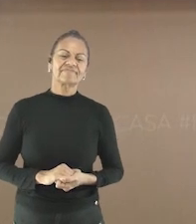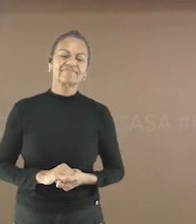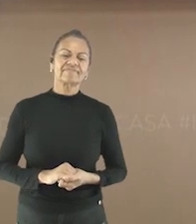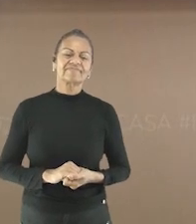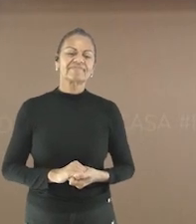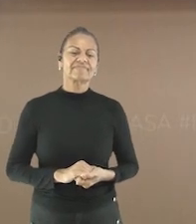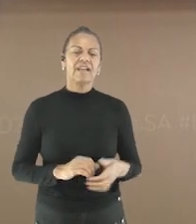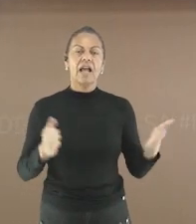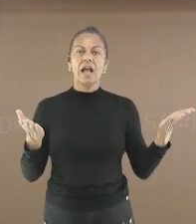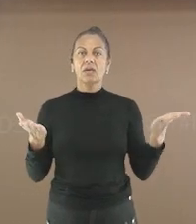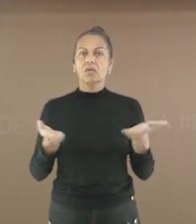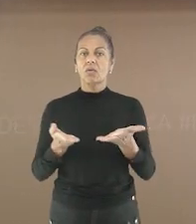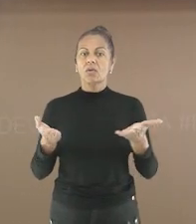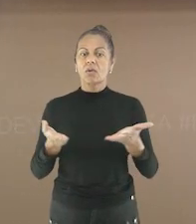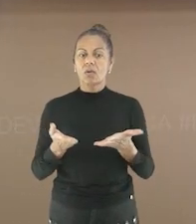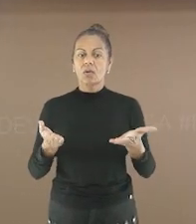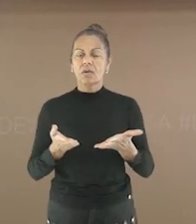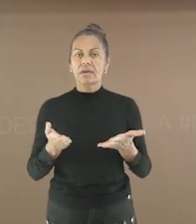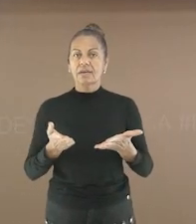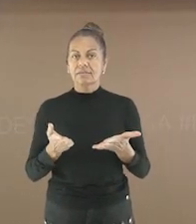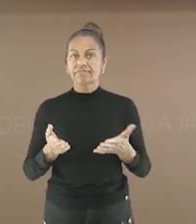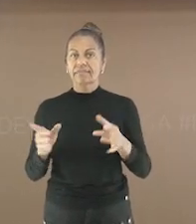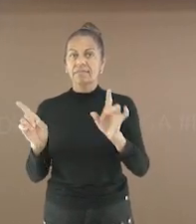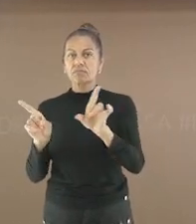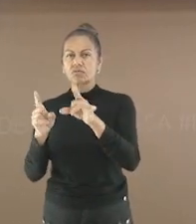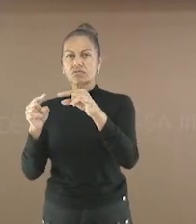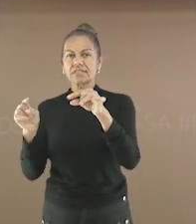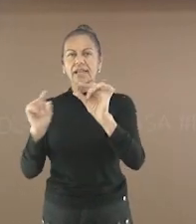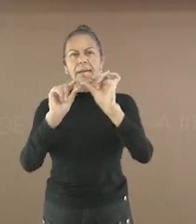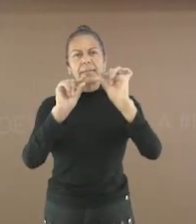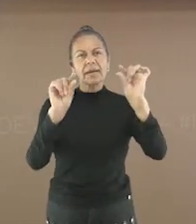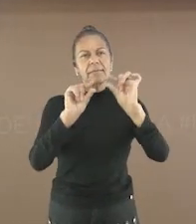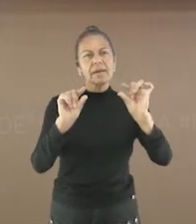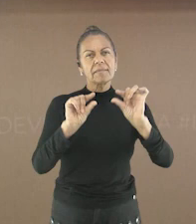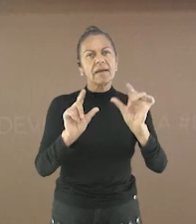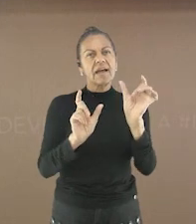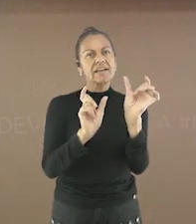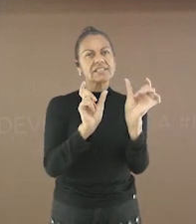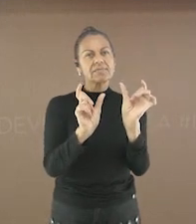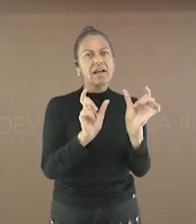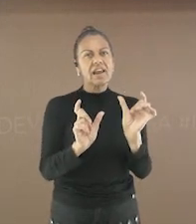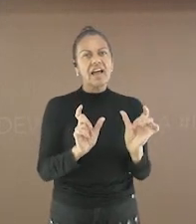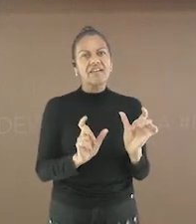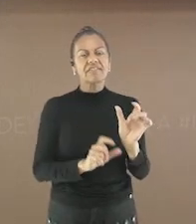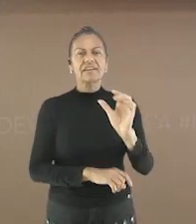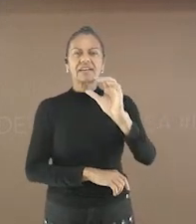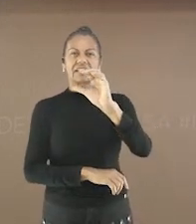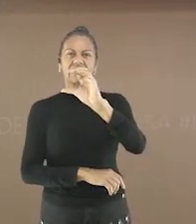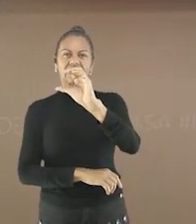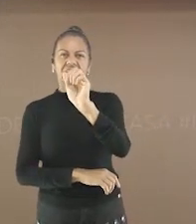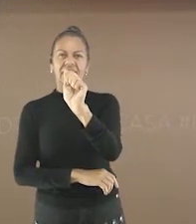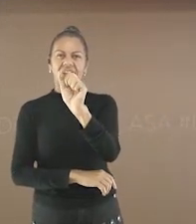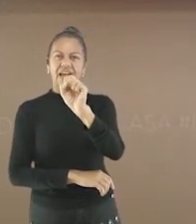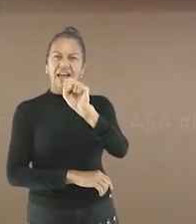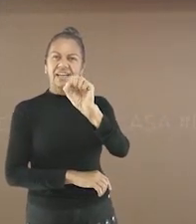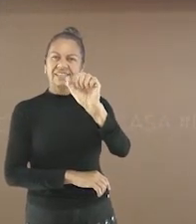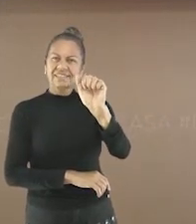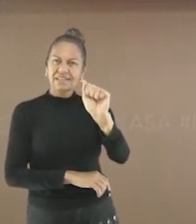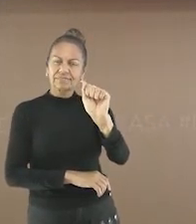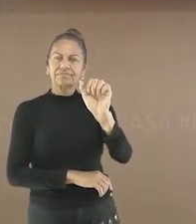Quero que vocês observem as palavras retiradas da canção A casa Casa e zero